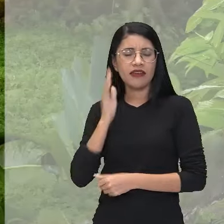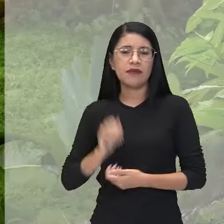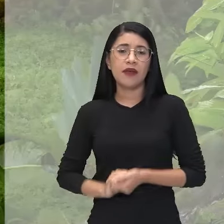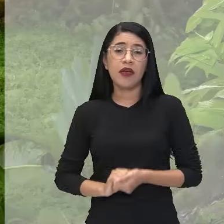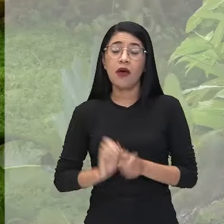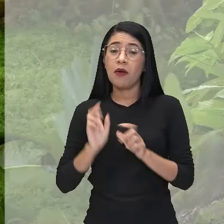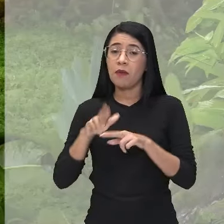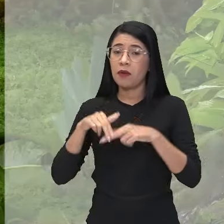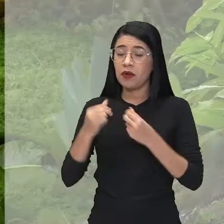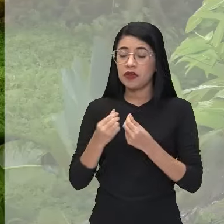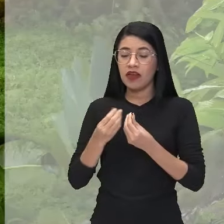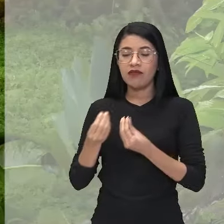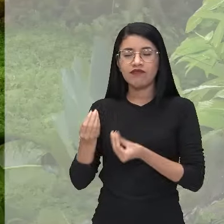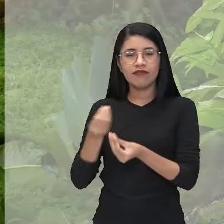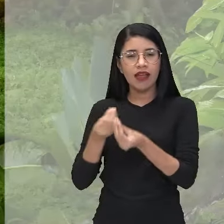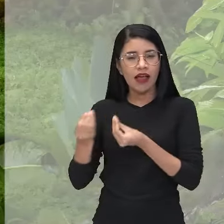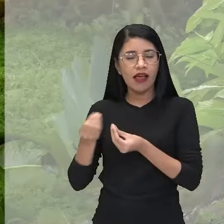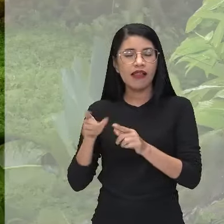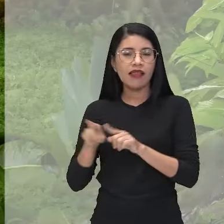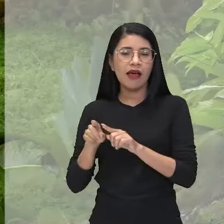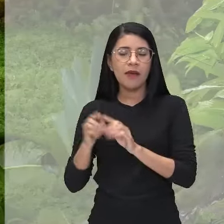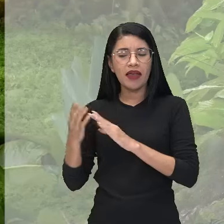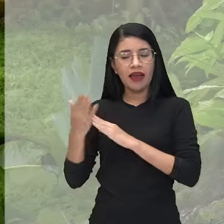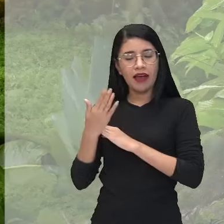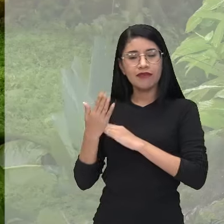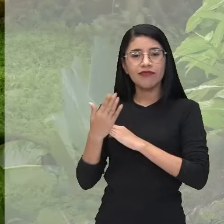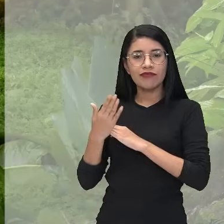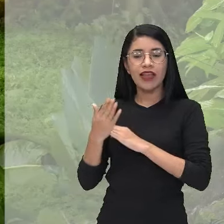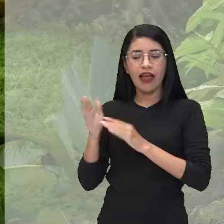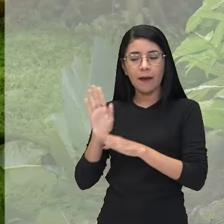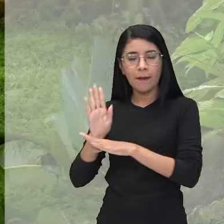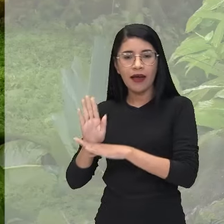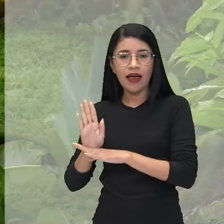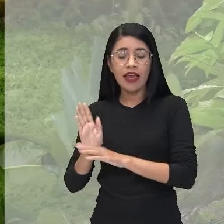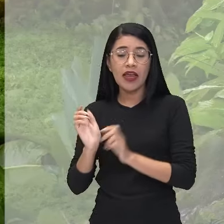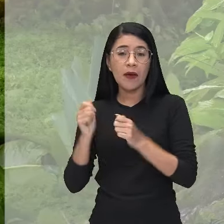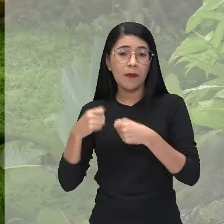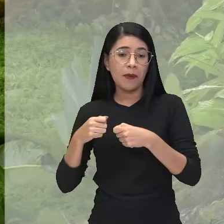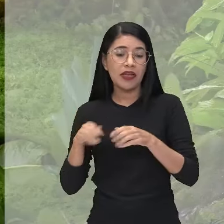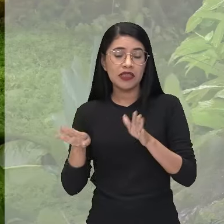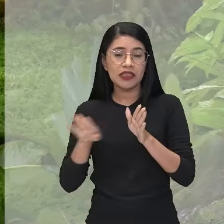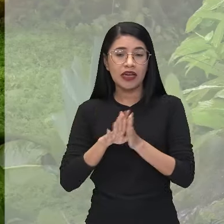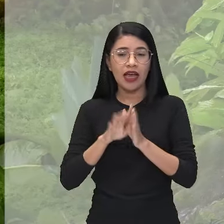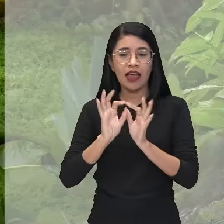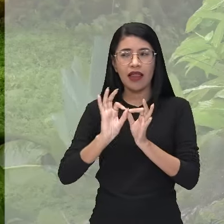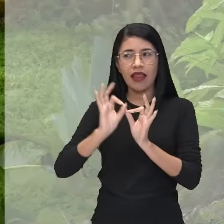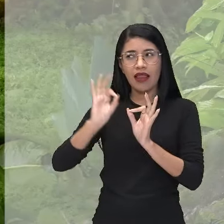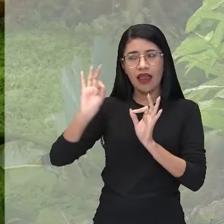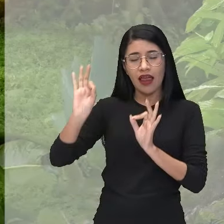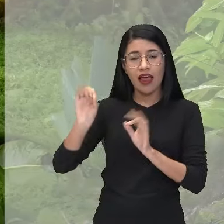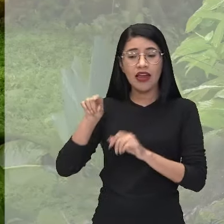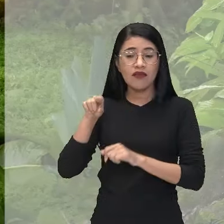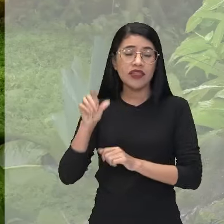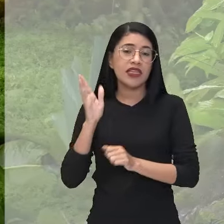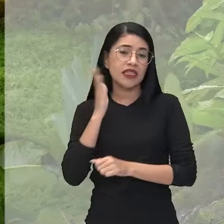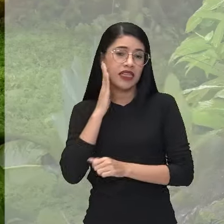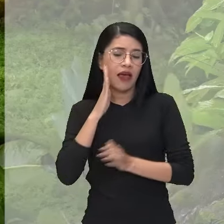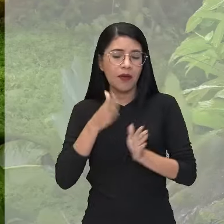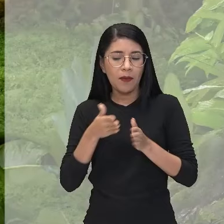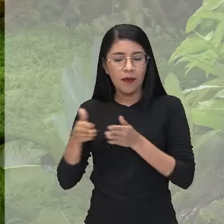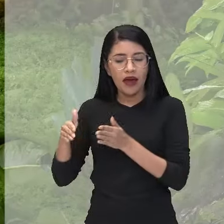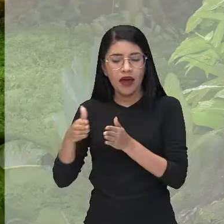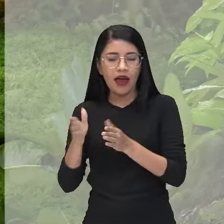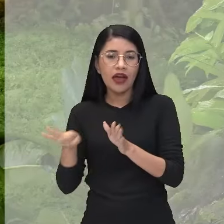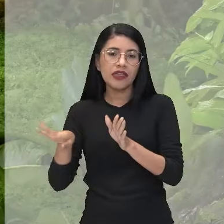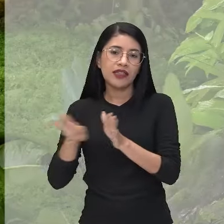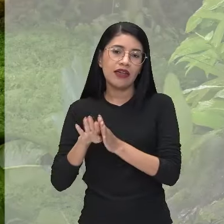troca, eu também quero a tua ajuda. É que eu preciso chegar no lugar e é só a senhora que sabe o caminho, só a